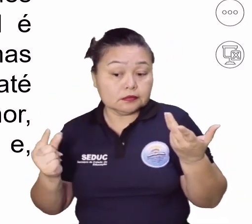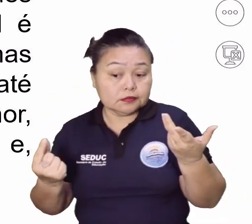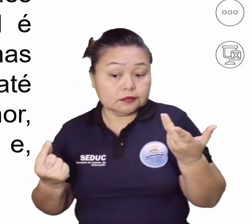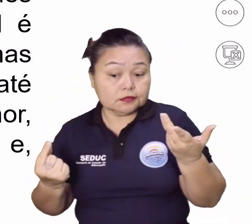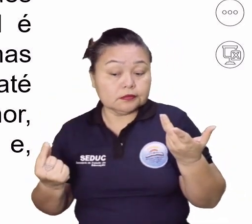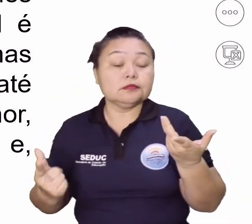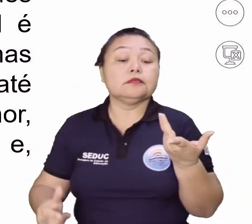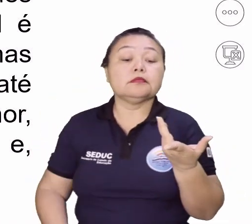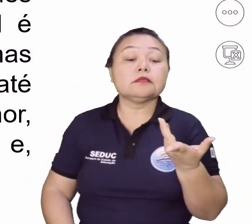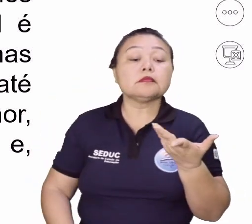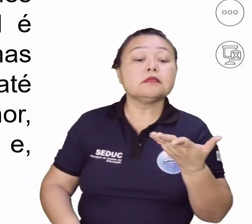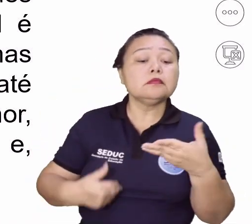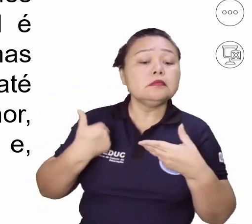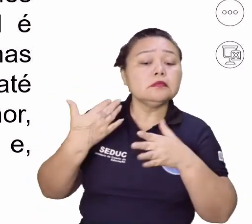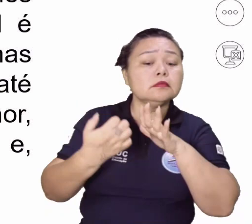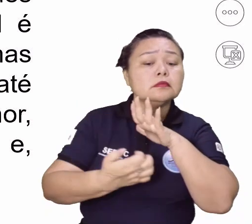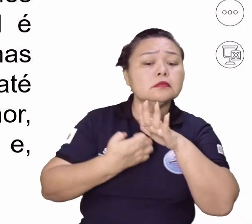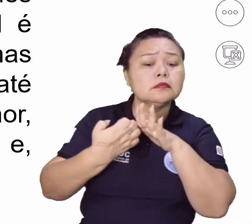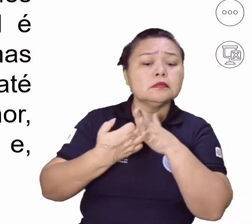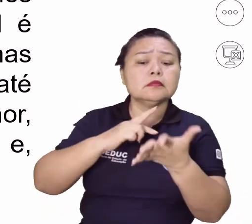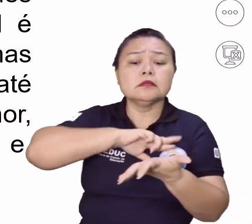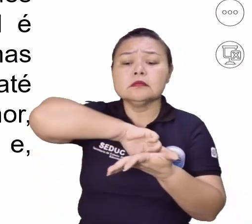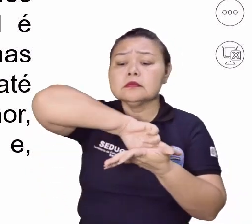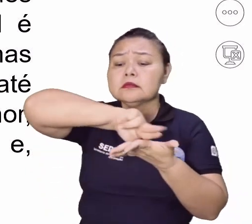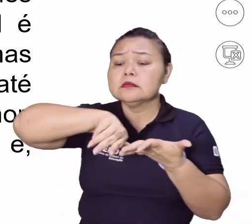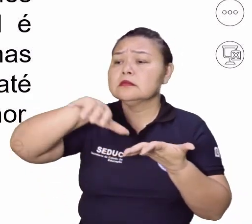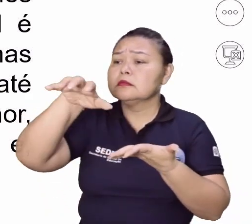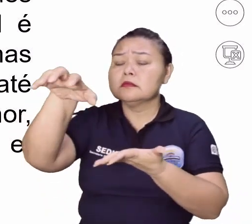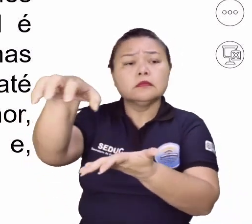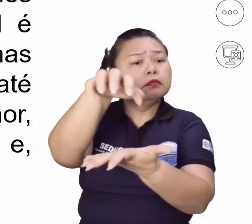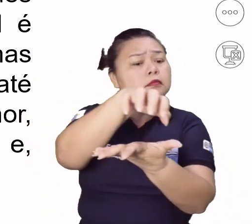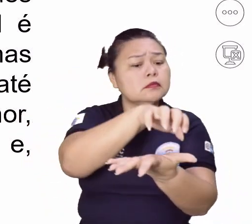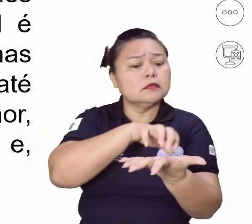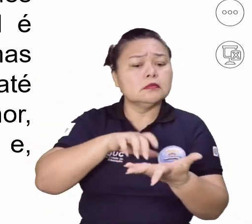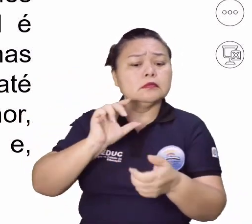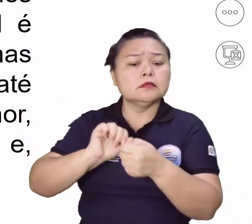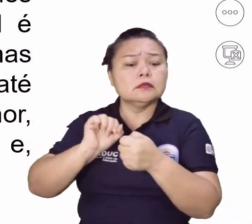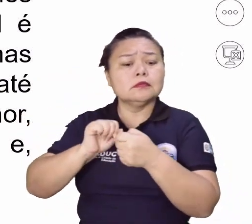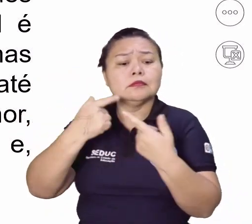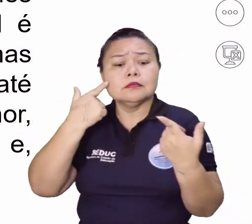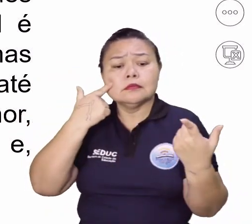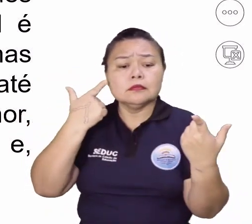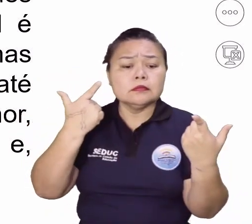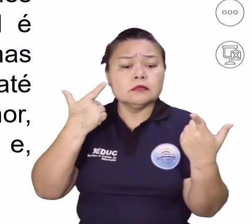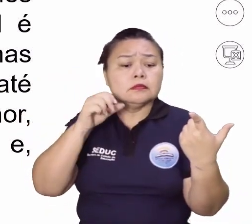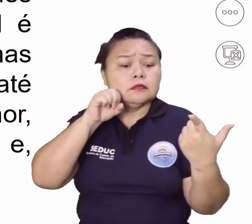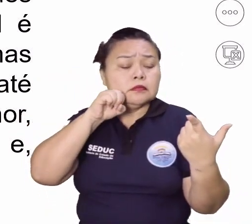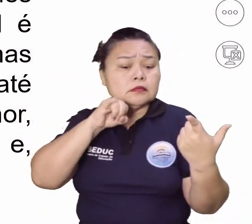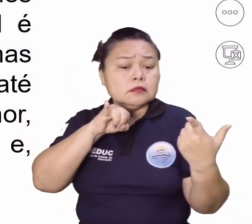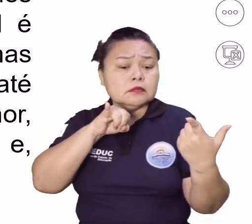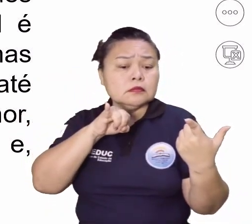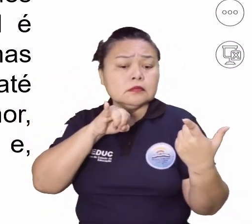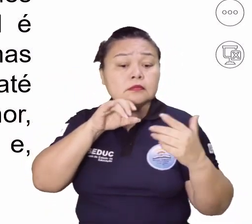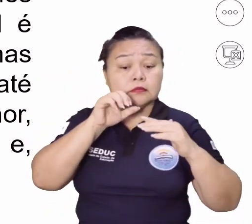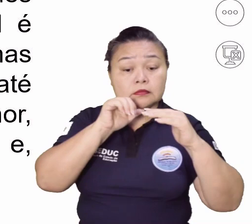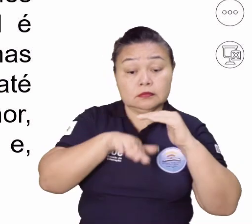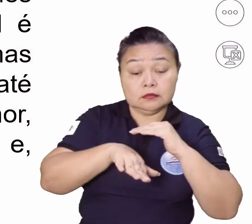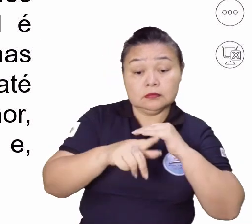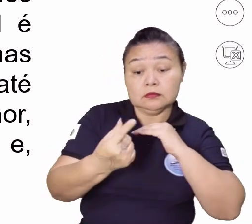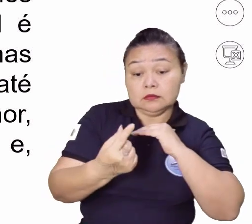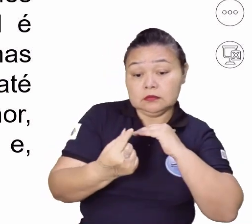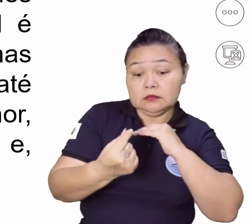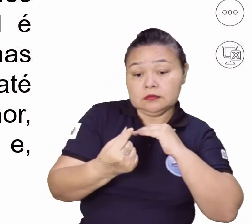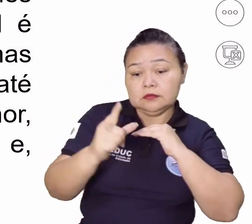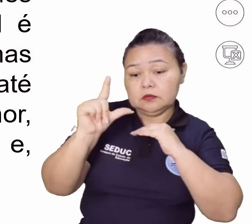Para as empresas que têm múltiplas unidades, fica o dilema. Se estoque é